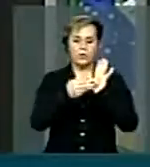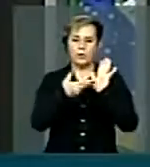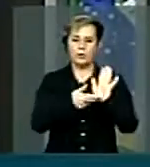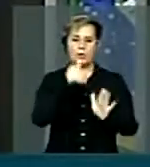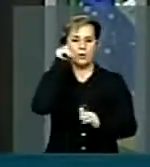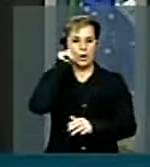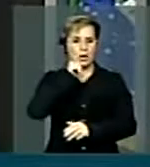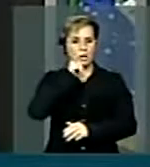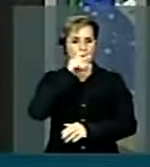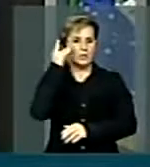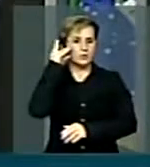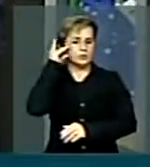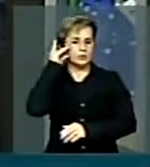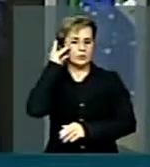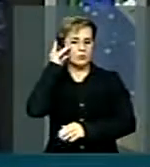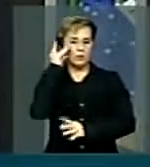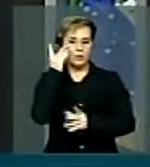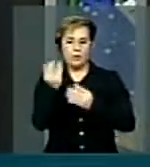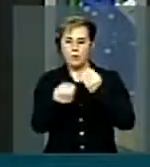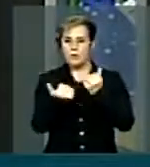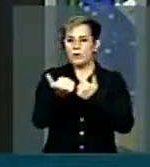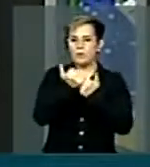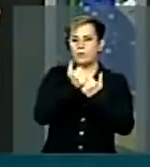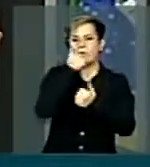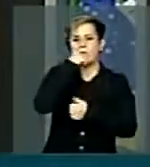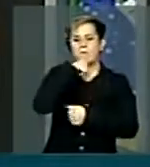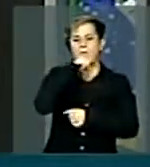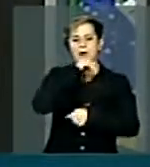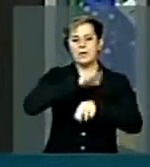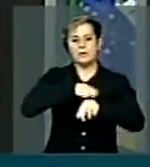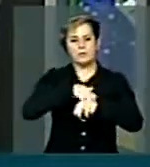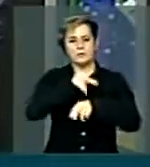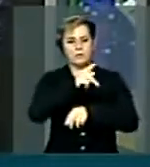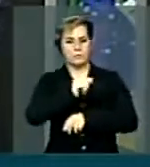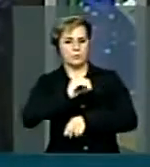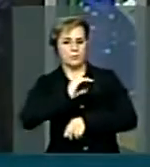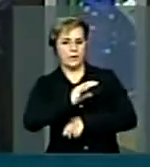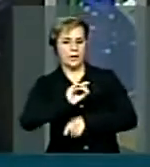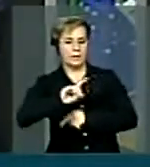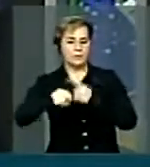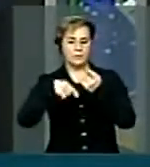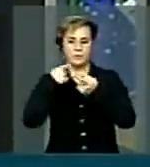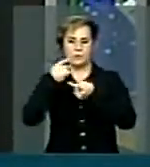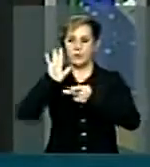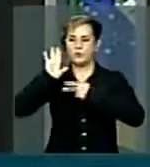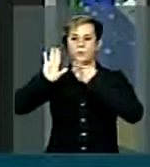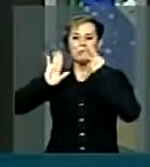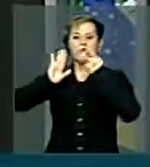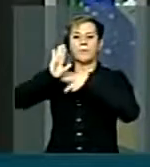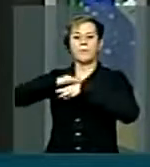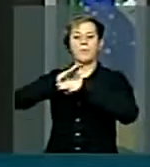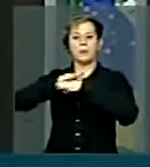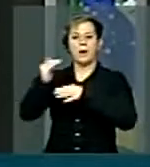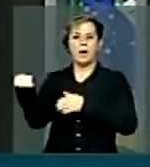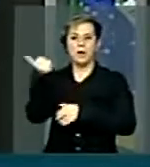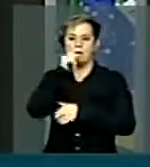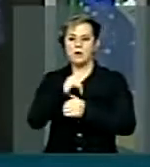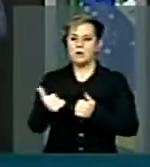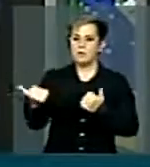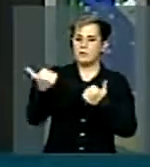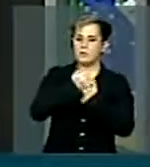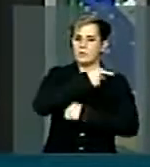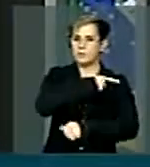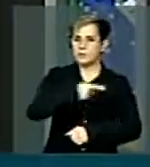como a mãe do PAC, que resultou depois na plataforma em que ela chegou à presidência da